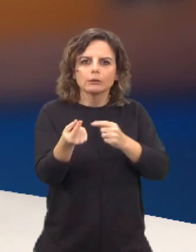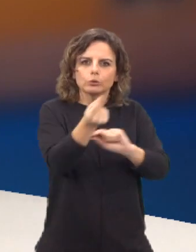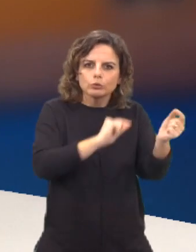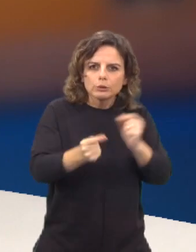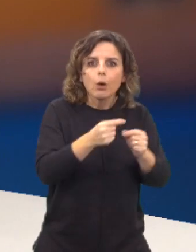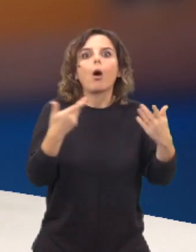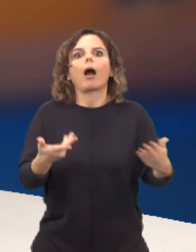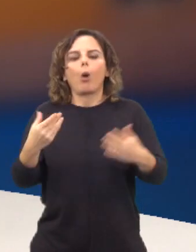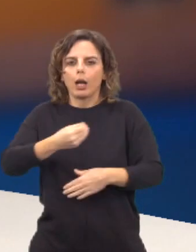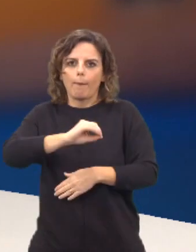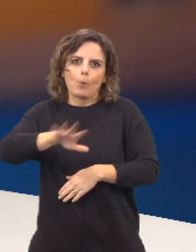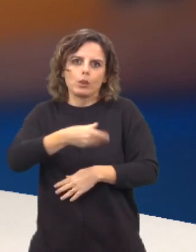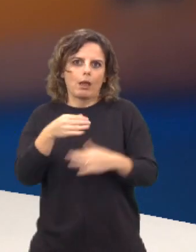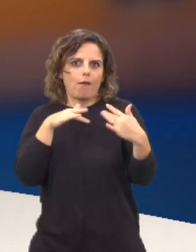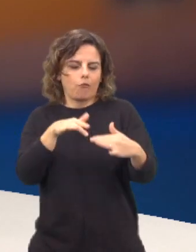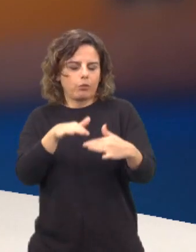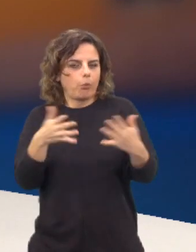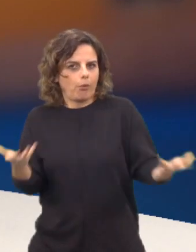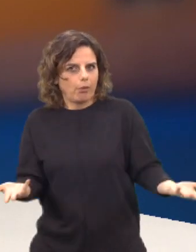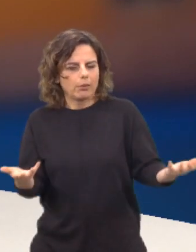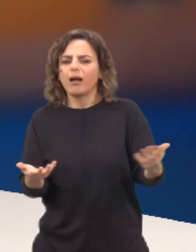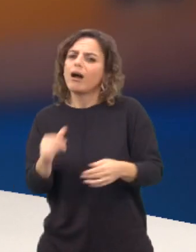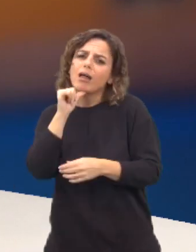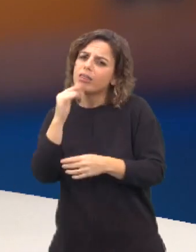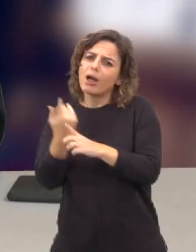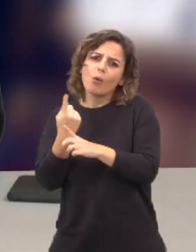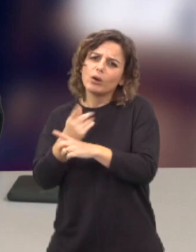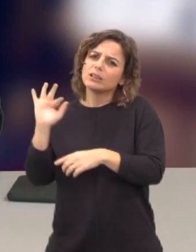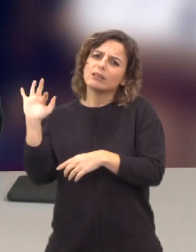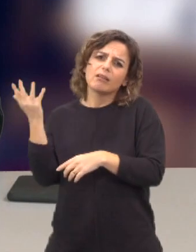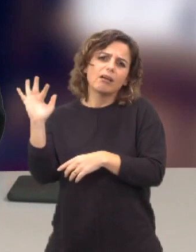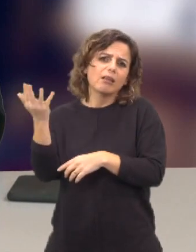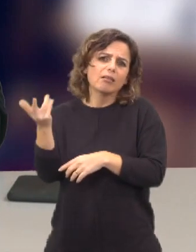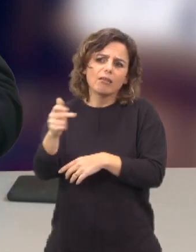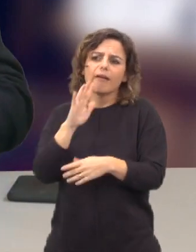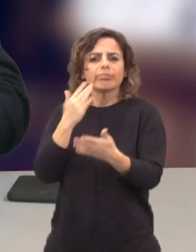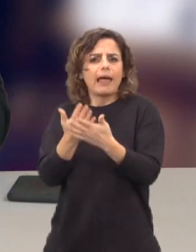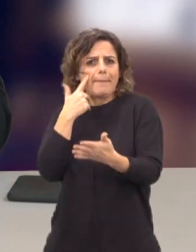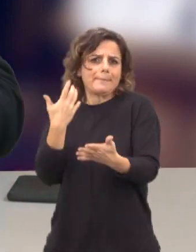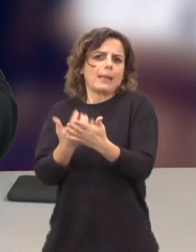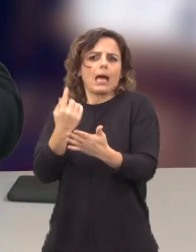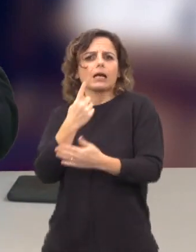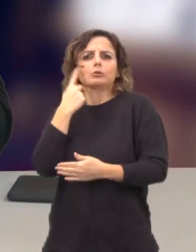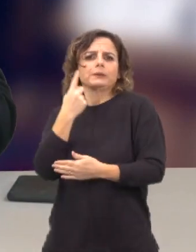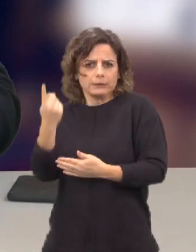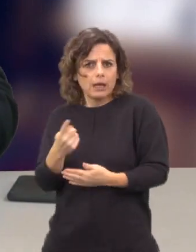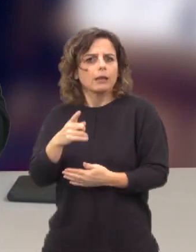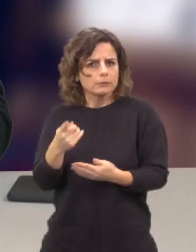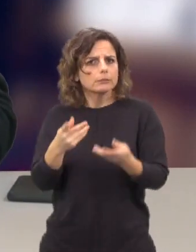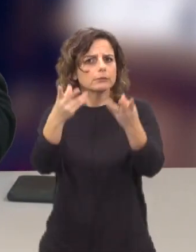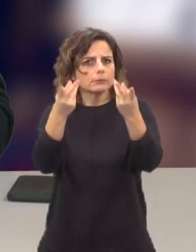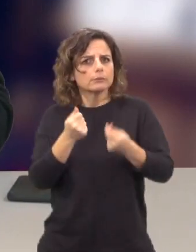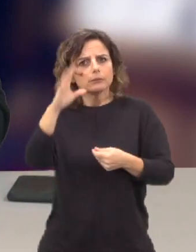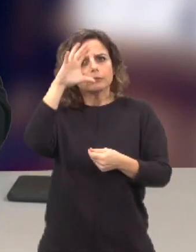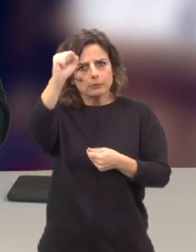ou agora, do Mundial, parece em qualquer jornal Há sempre acontecimentos que ganham um relevo especial, o orçamento de